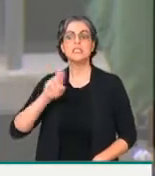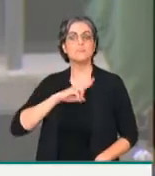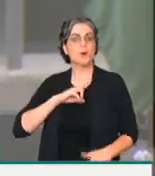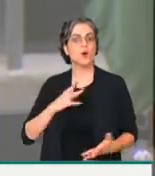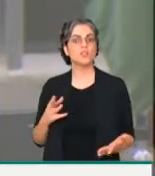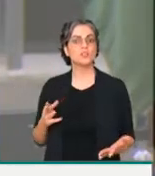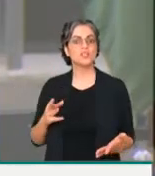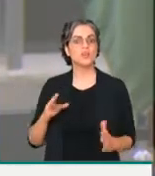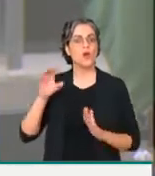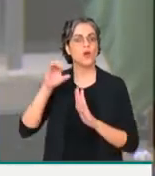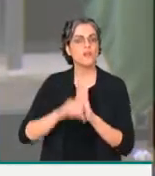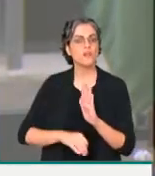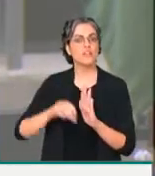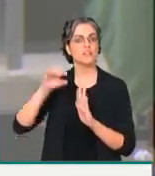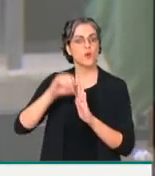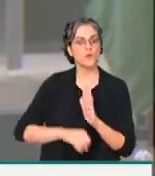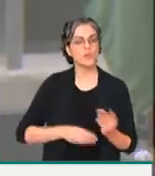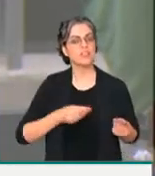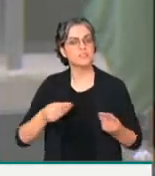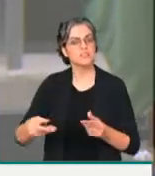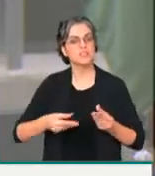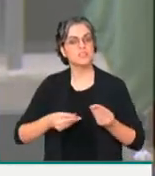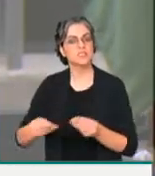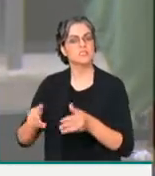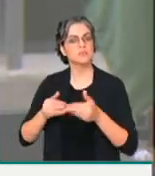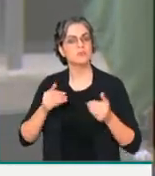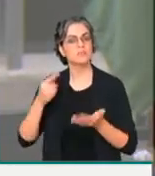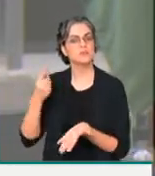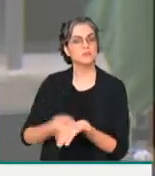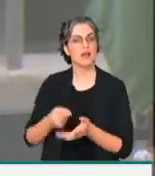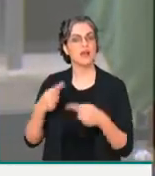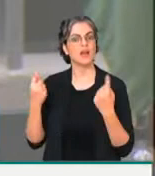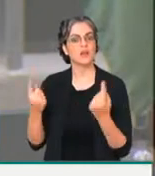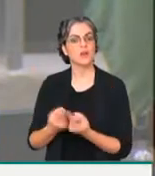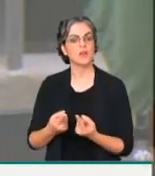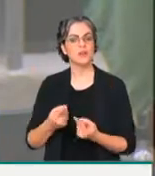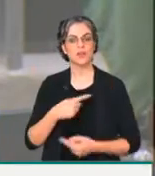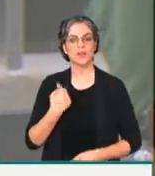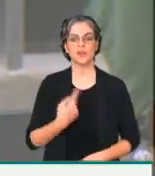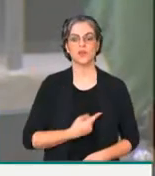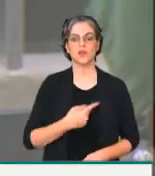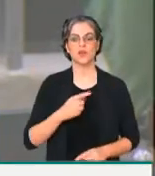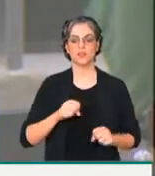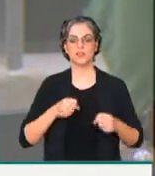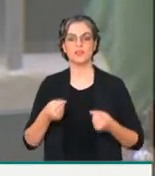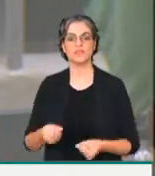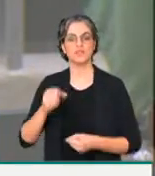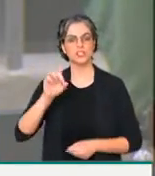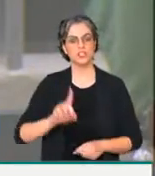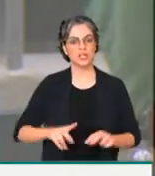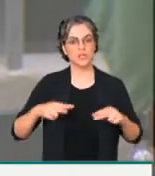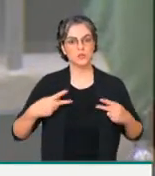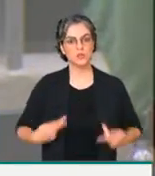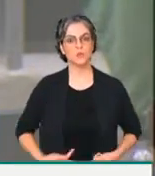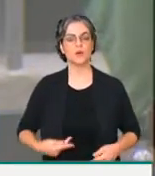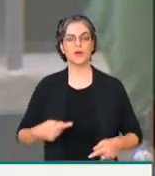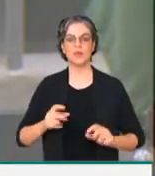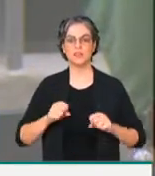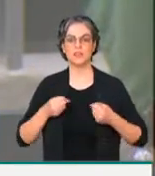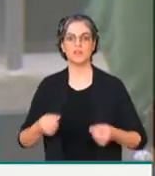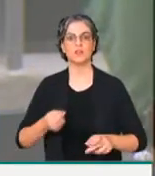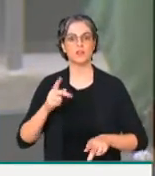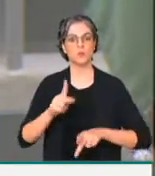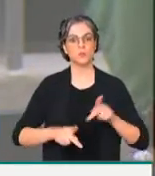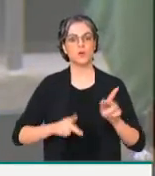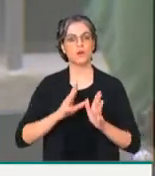sobre os ofícios, sobre as demandas de reuniões que as entidades defensoras dos direitos humanos e dos povos da Amazônia vêm